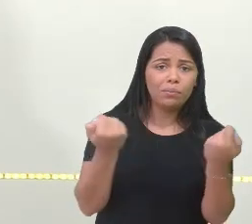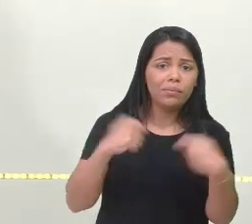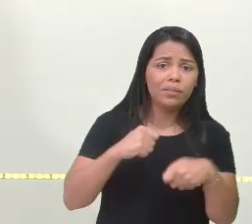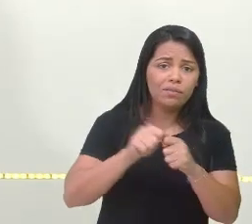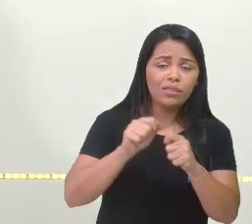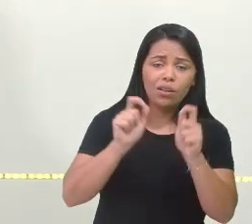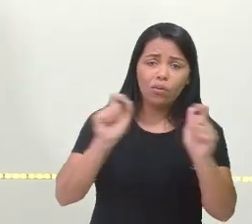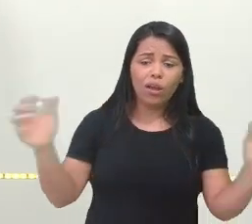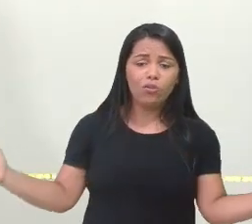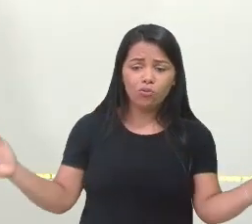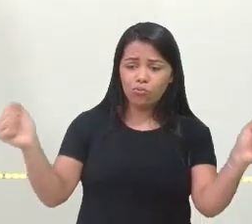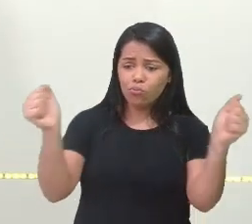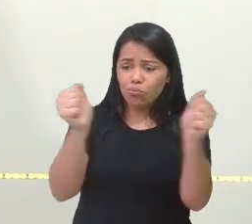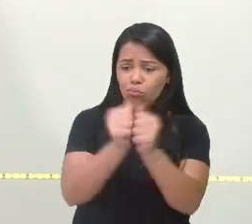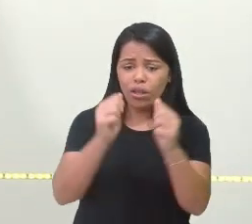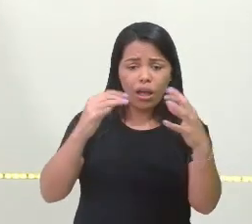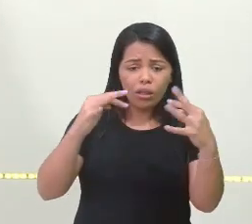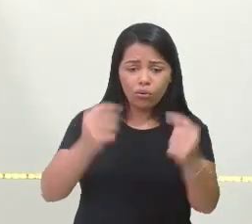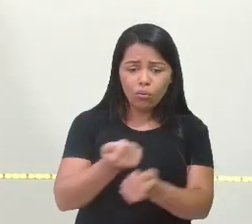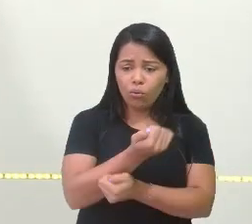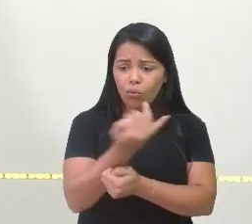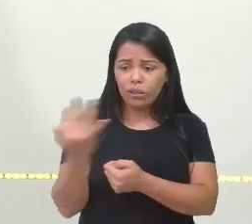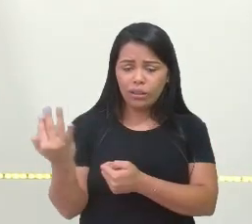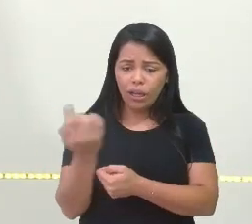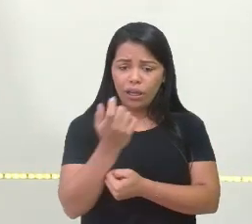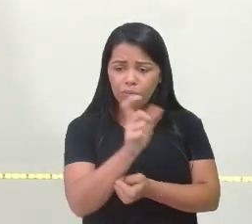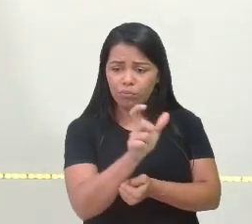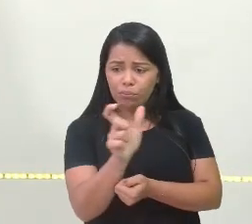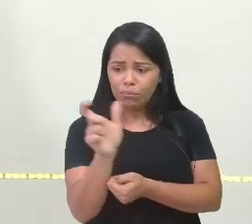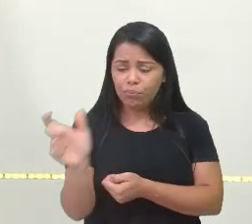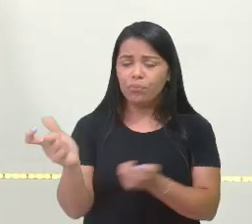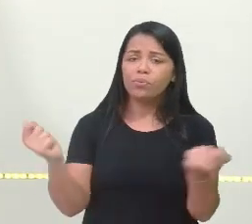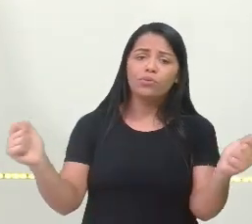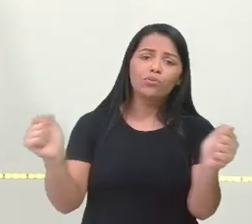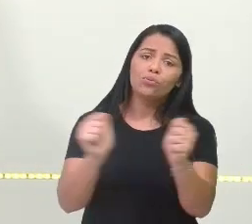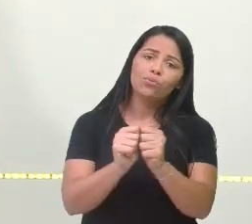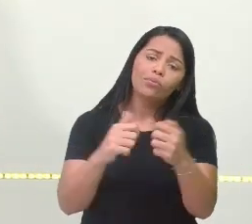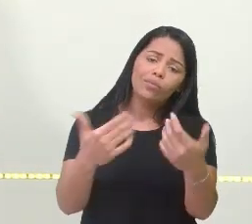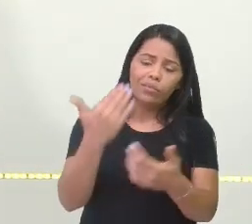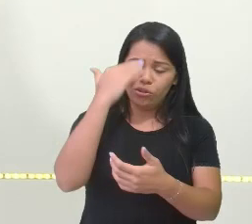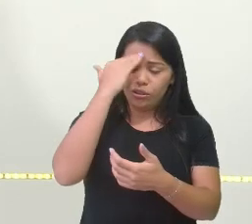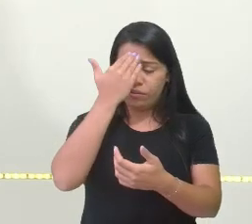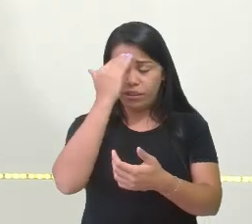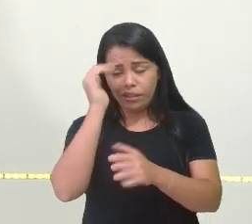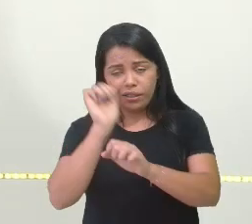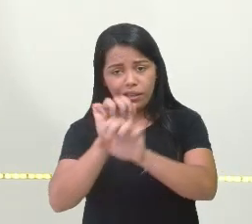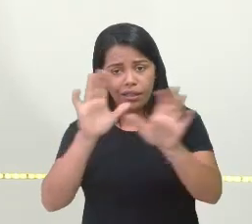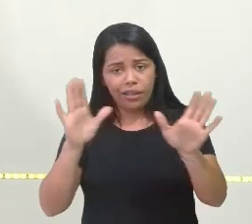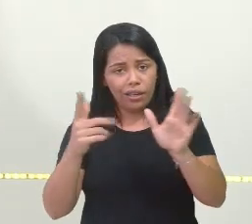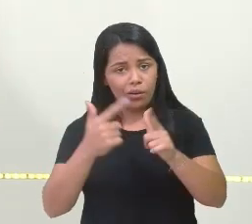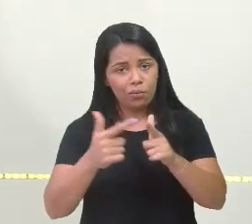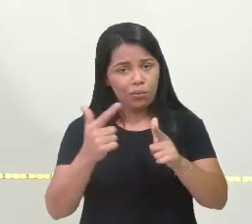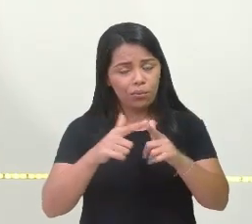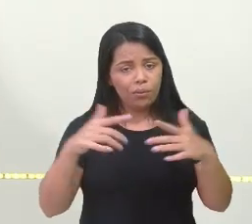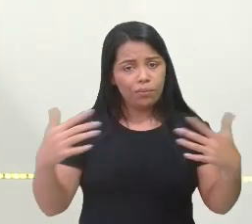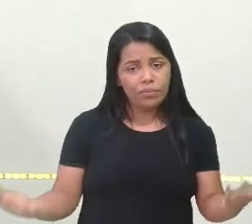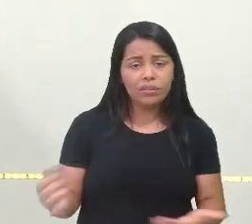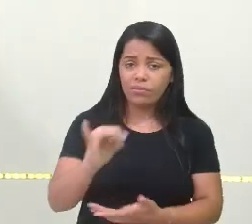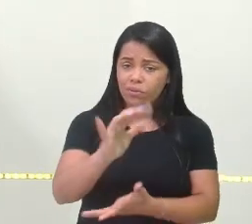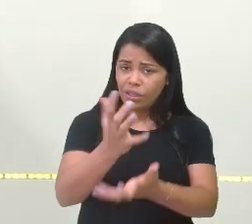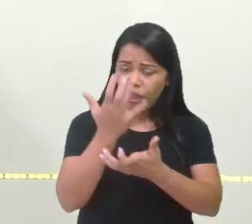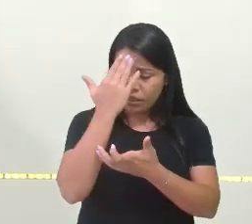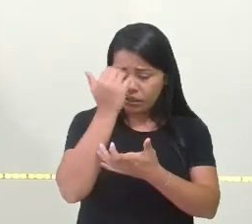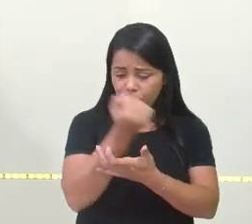Juntar todas essas quantidades. Essa é a compreensão aí para esse problema. Se está querendo saber quantos